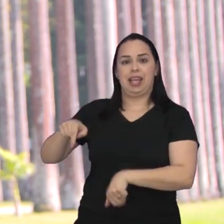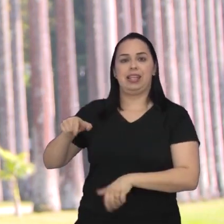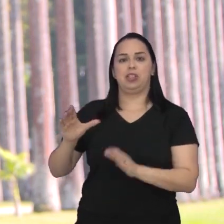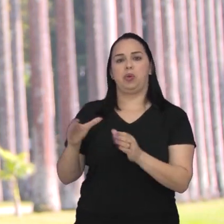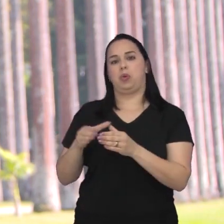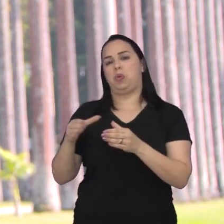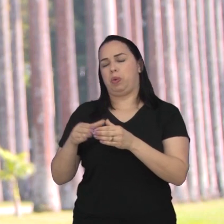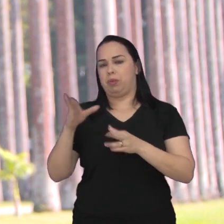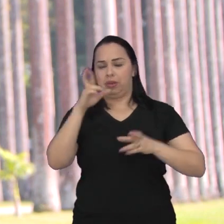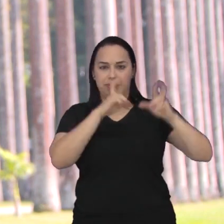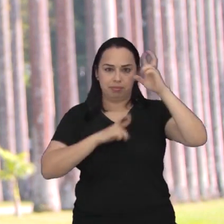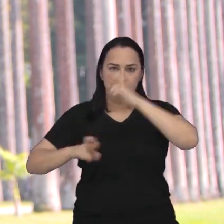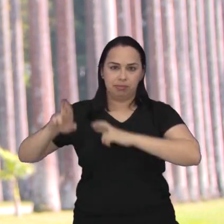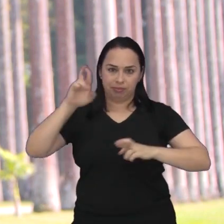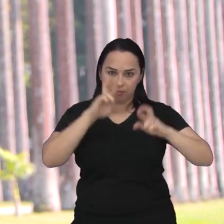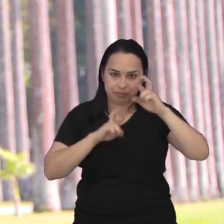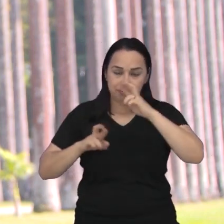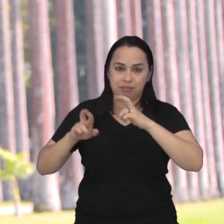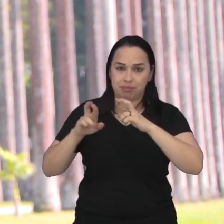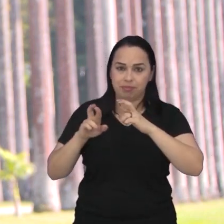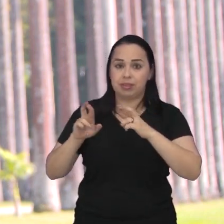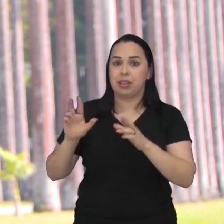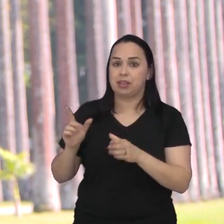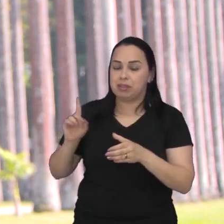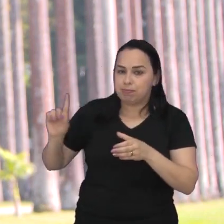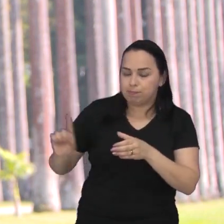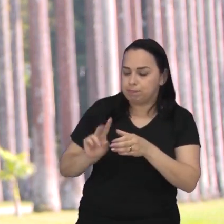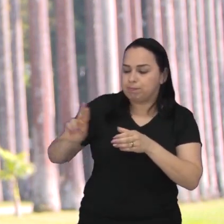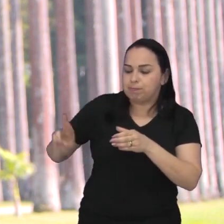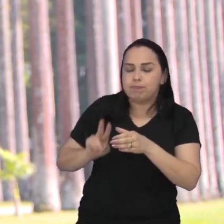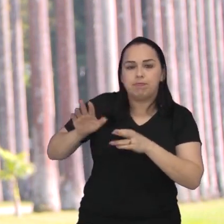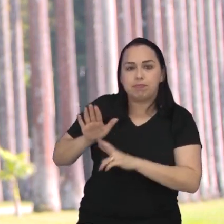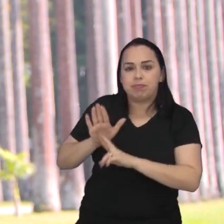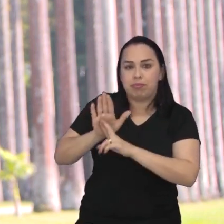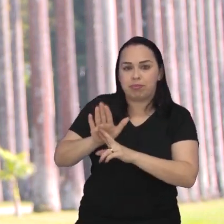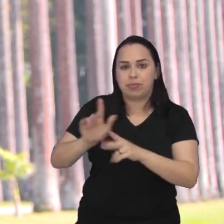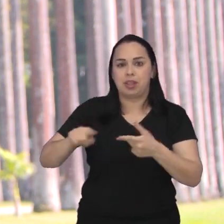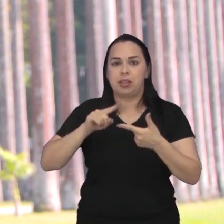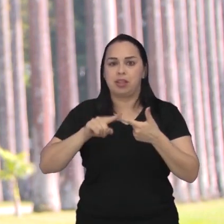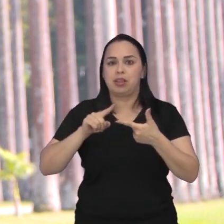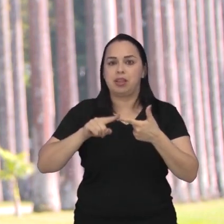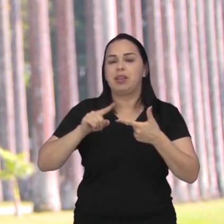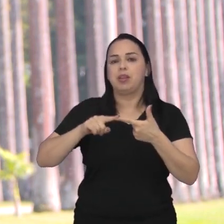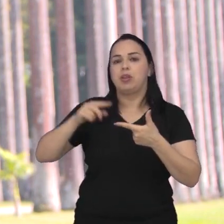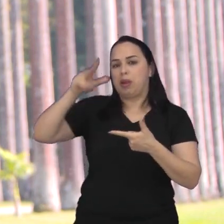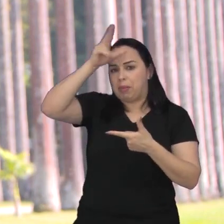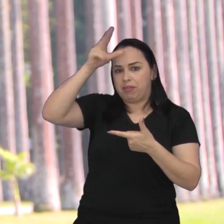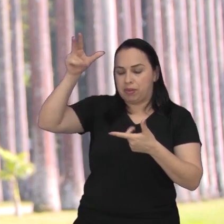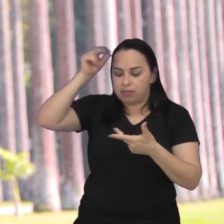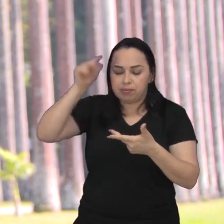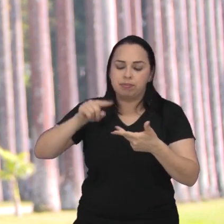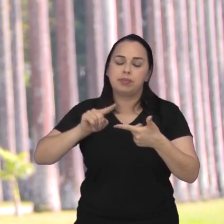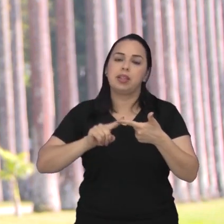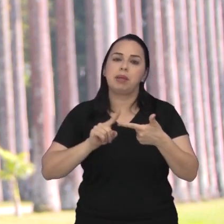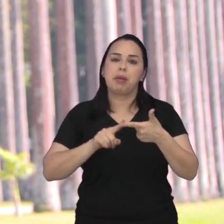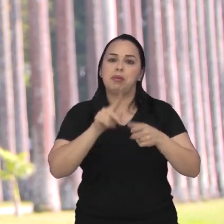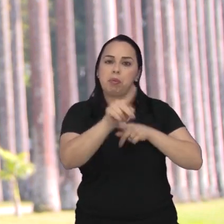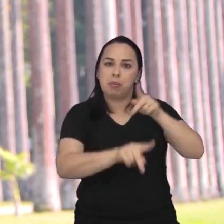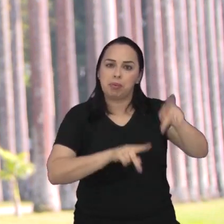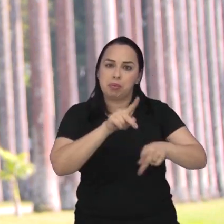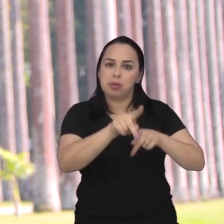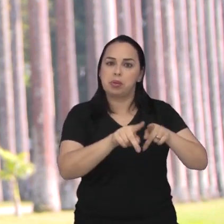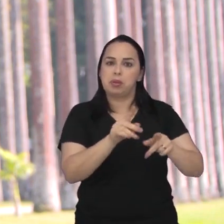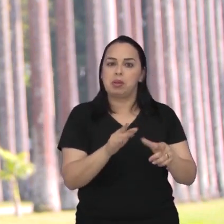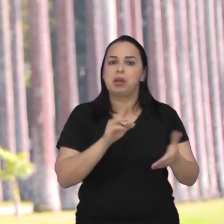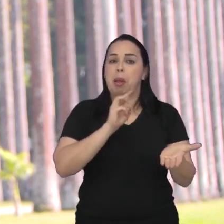pela análise dos integrantes do Conselho. Ele é composto por representantes do poder público e também da sociedade civil,